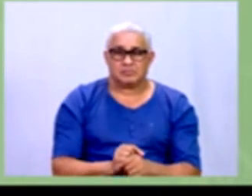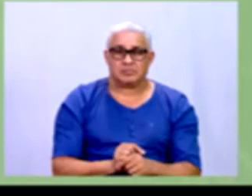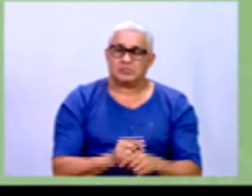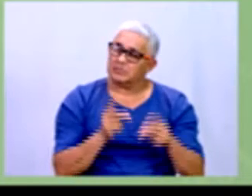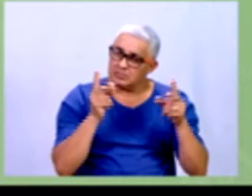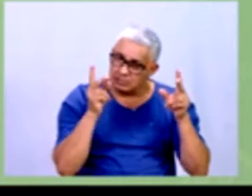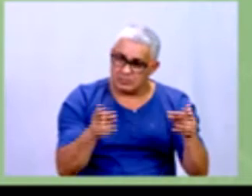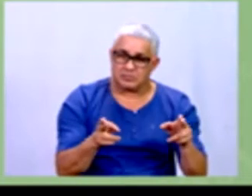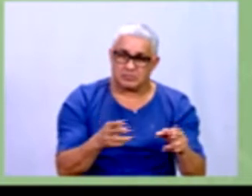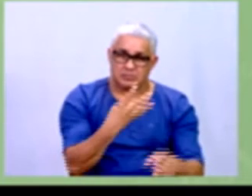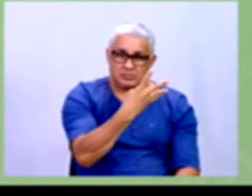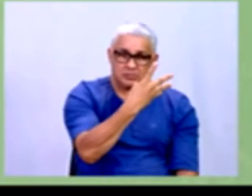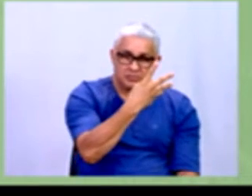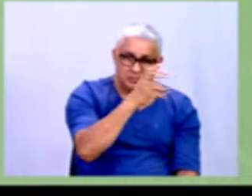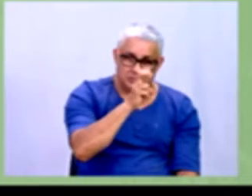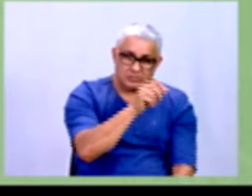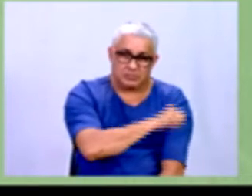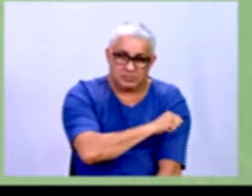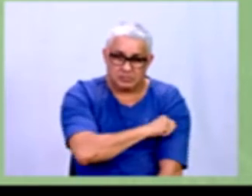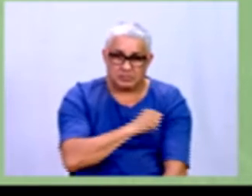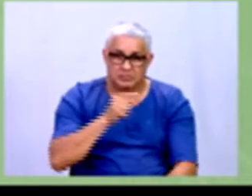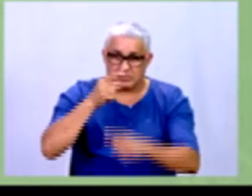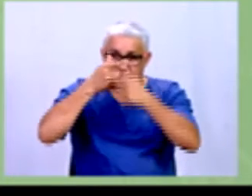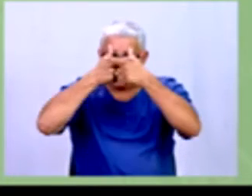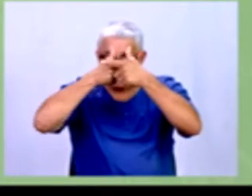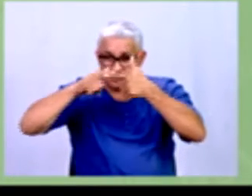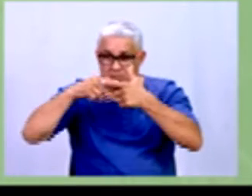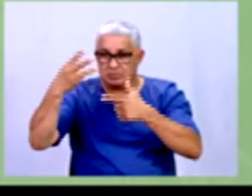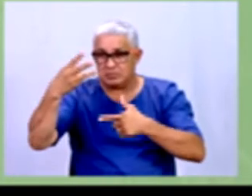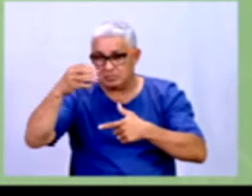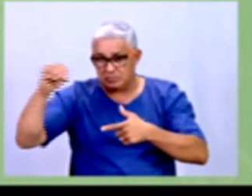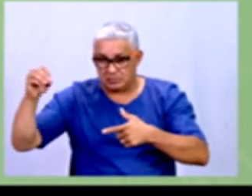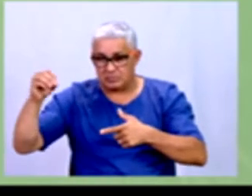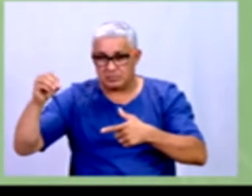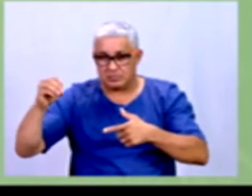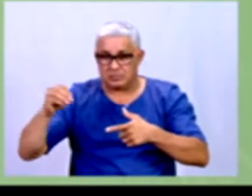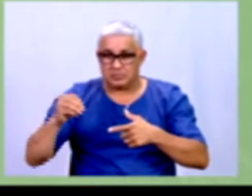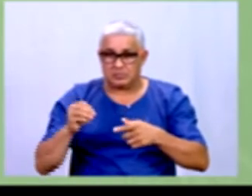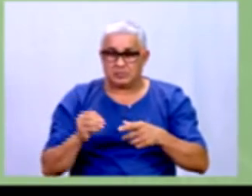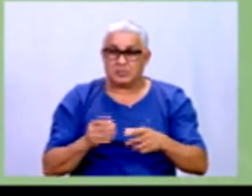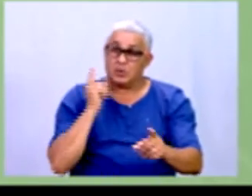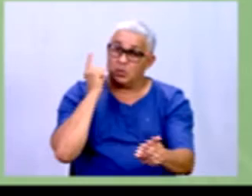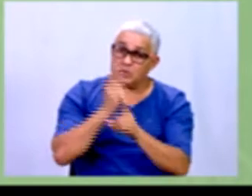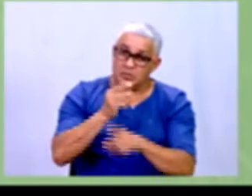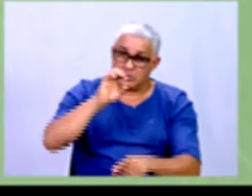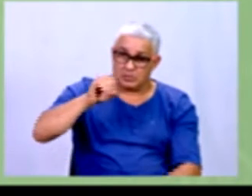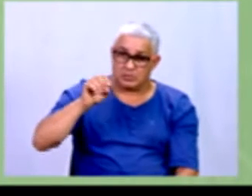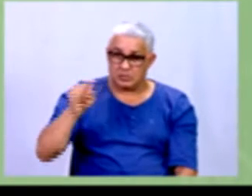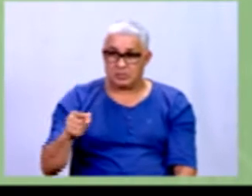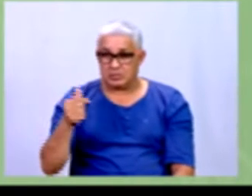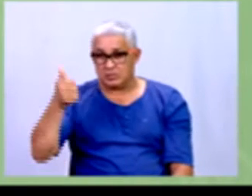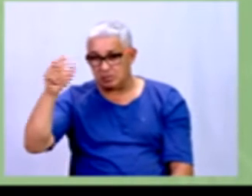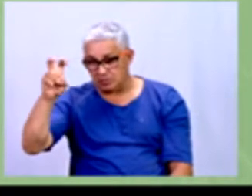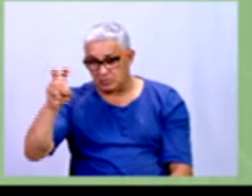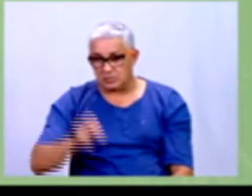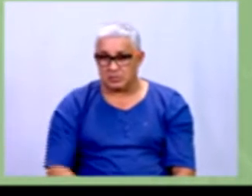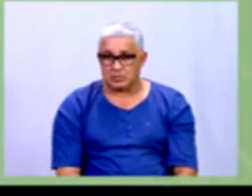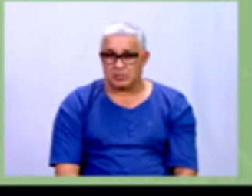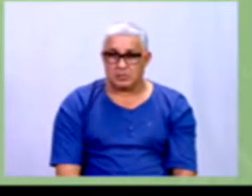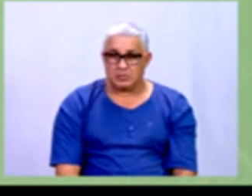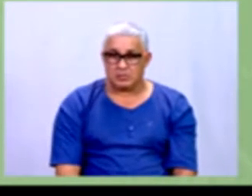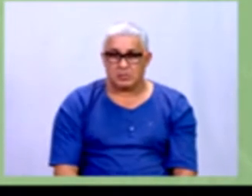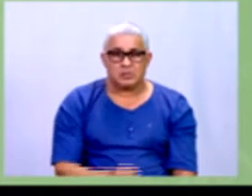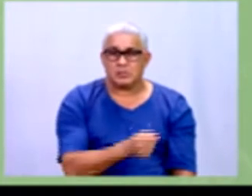alunos dividido pelos 300 que é o total coeficiente a gente achou aqui que é 0.15 por